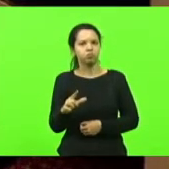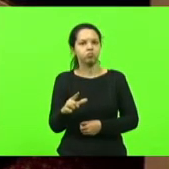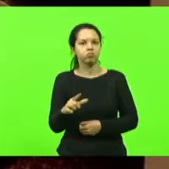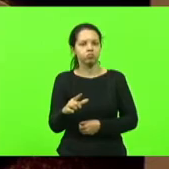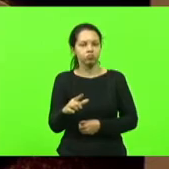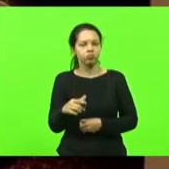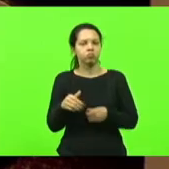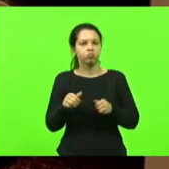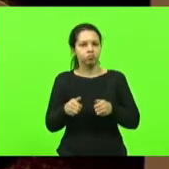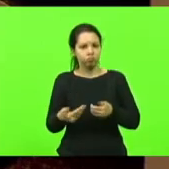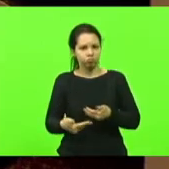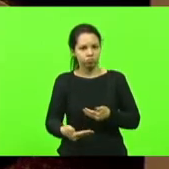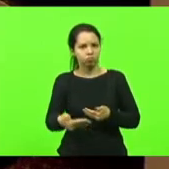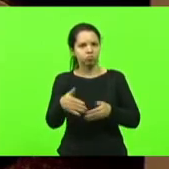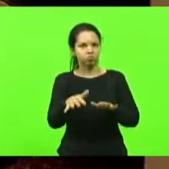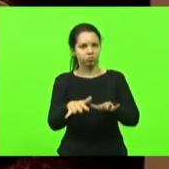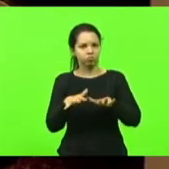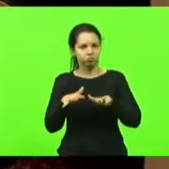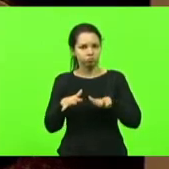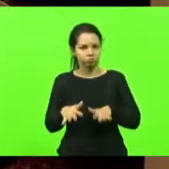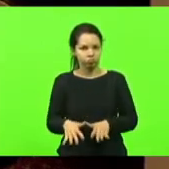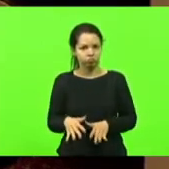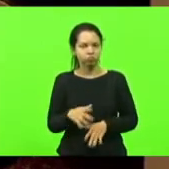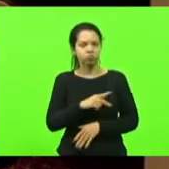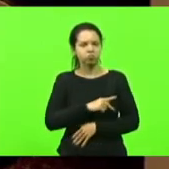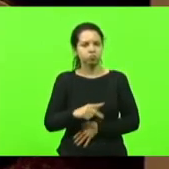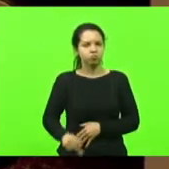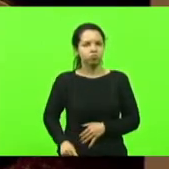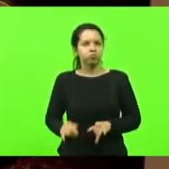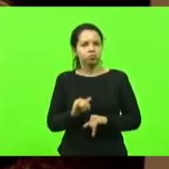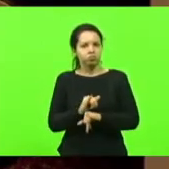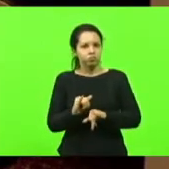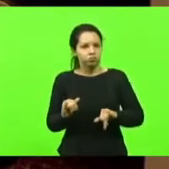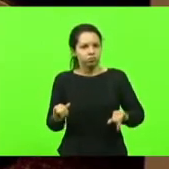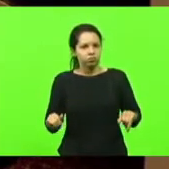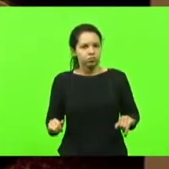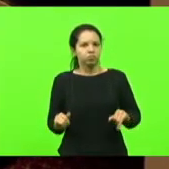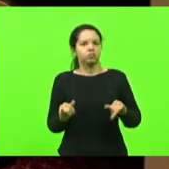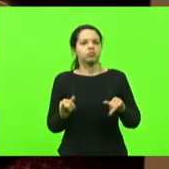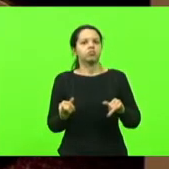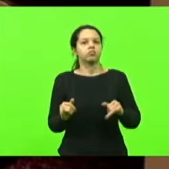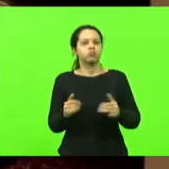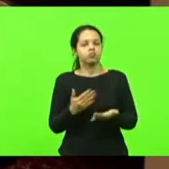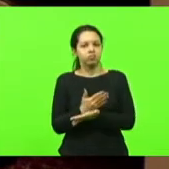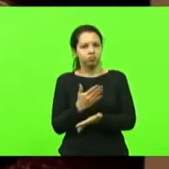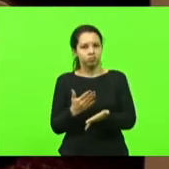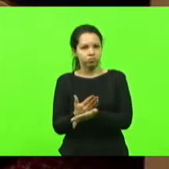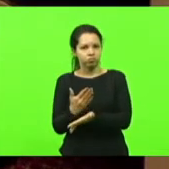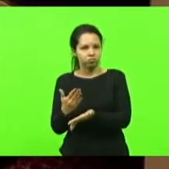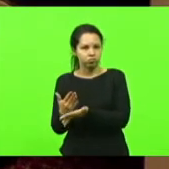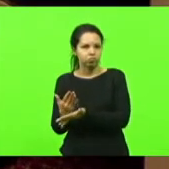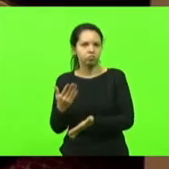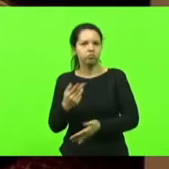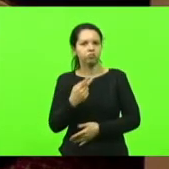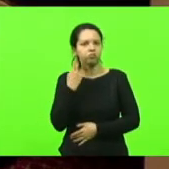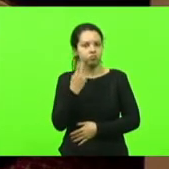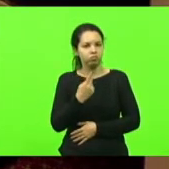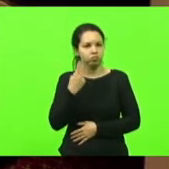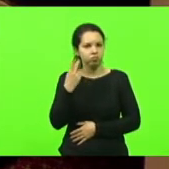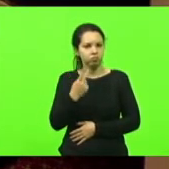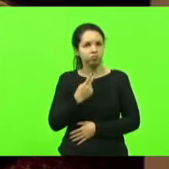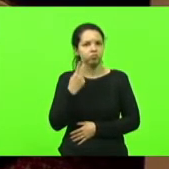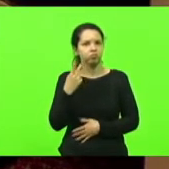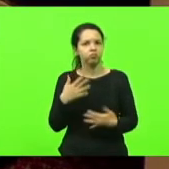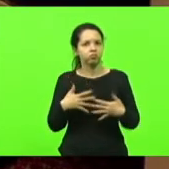de que a sessão foi convocada por solicitação da mesa e aprovada pelos demais parlamentares em homenagem aos